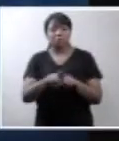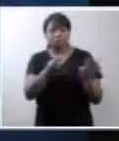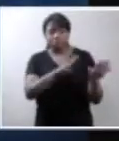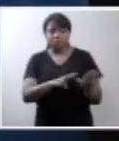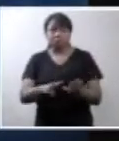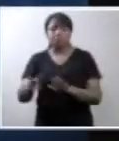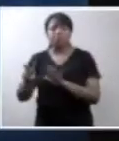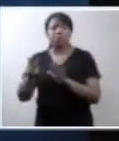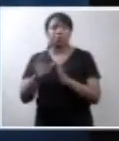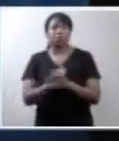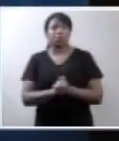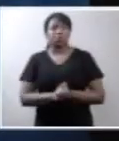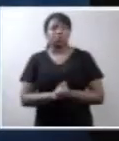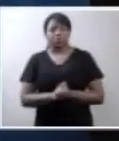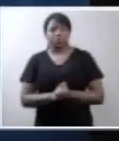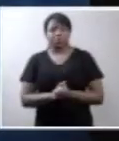semana.